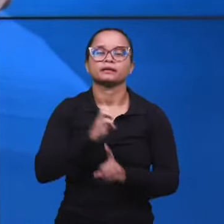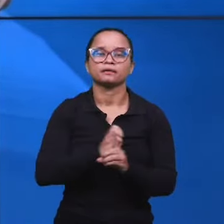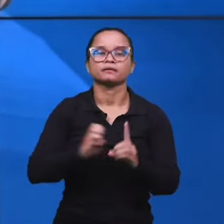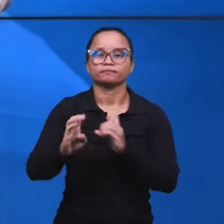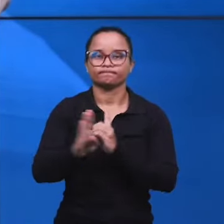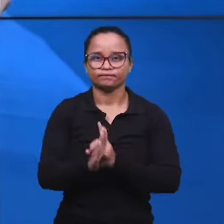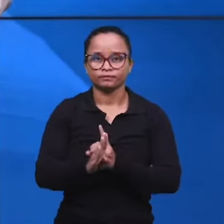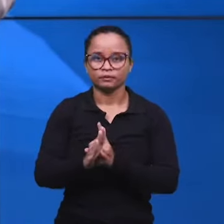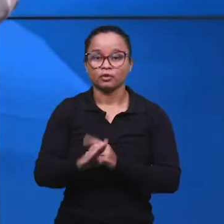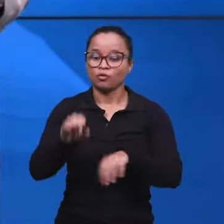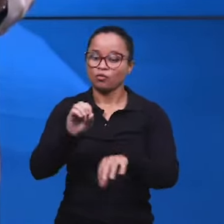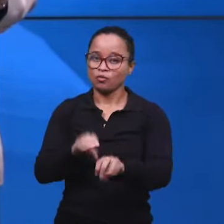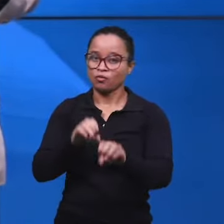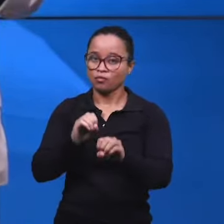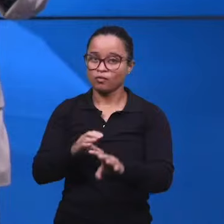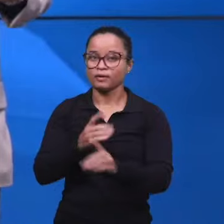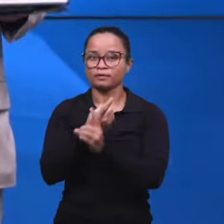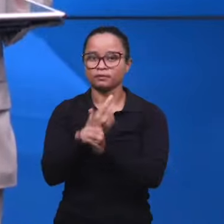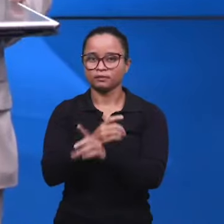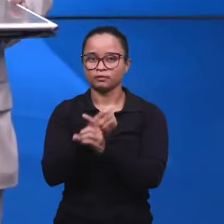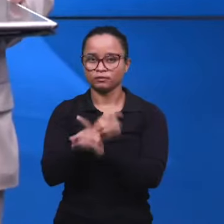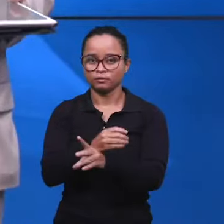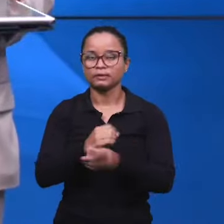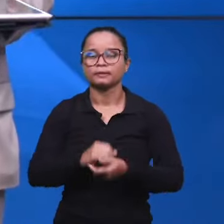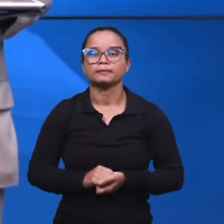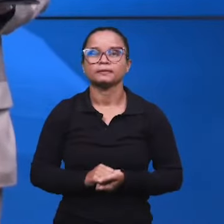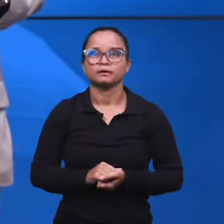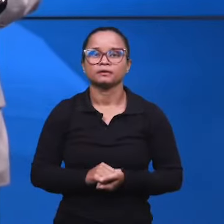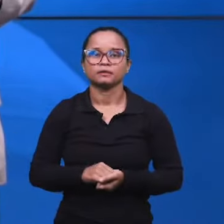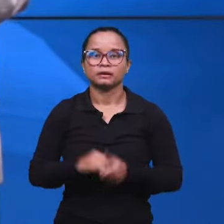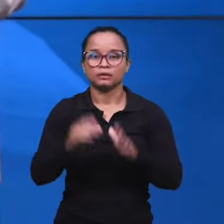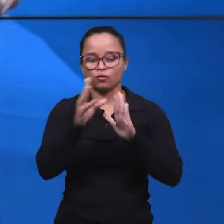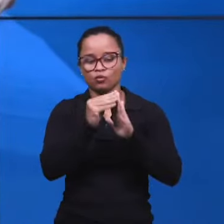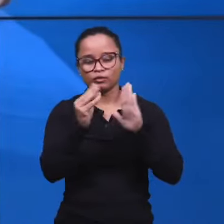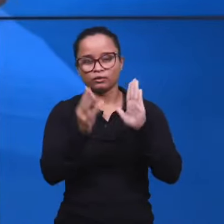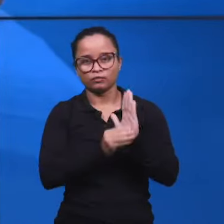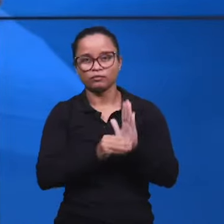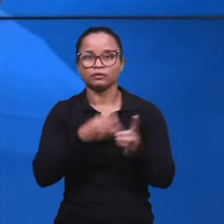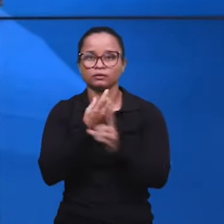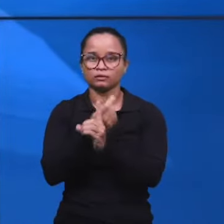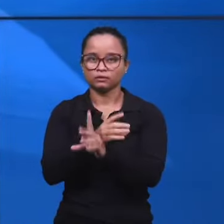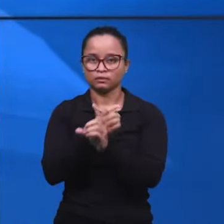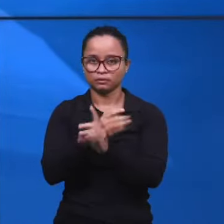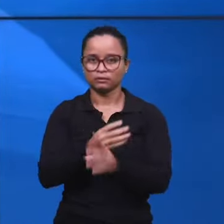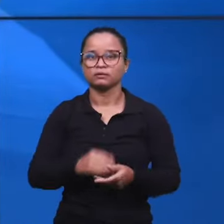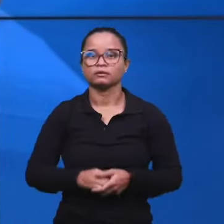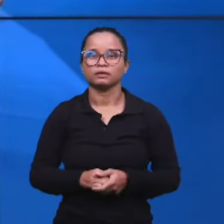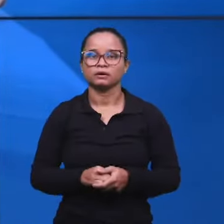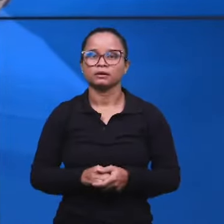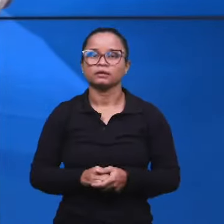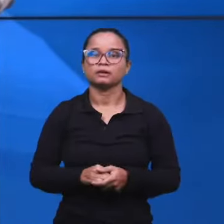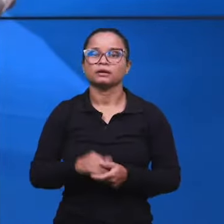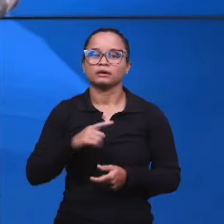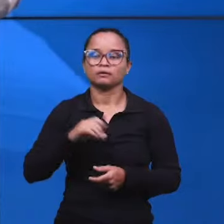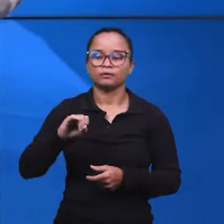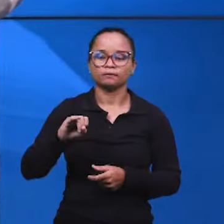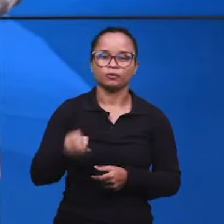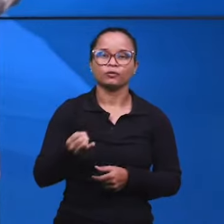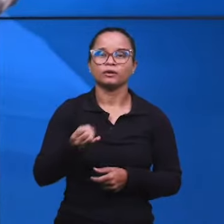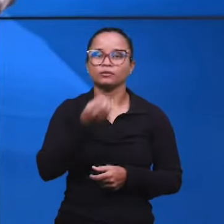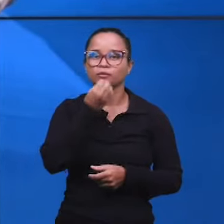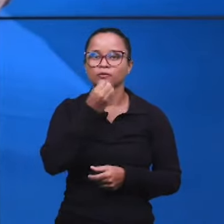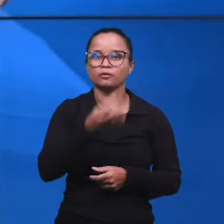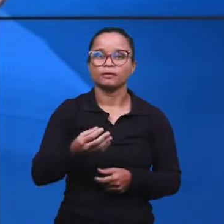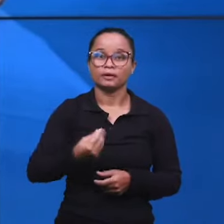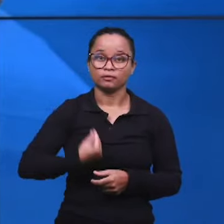a Escola Bíblica Dominical com o ensino doutrinário, o conteúdo doutrinário da Escola Bíblica e isso será de grande